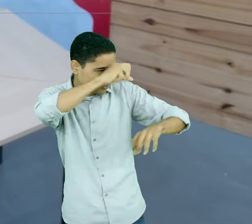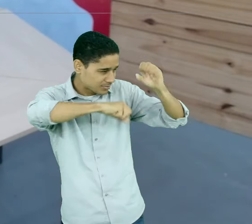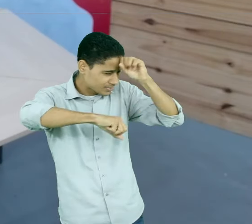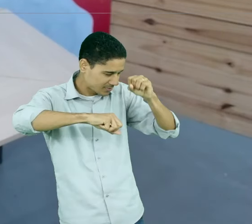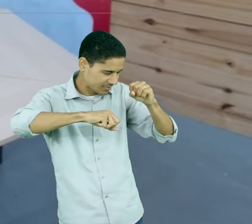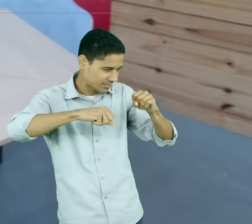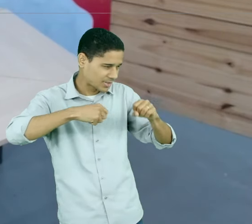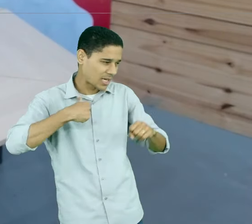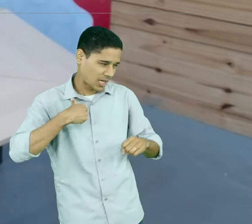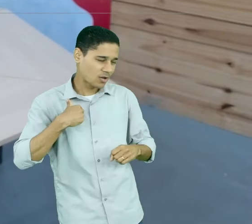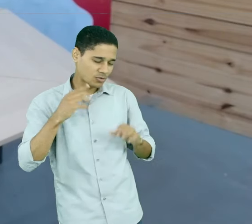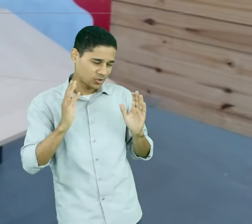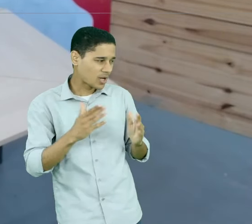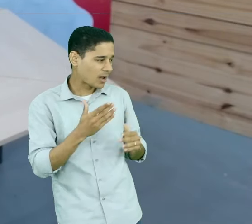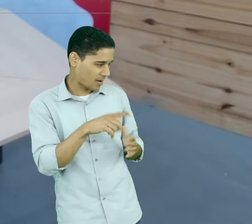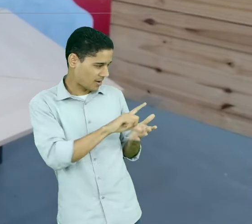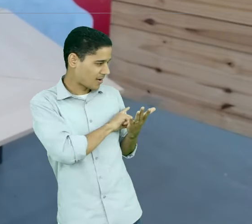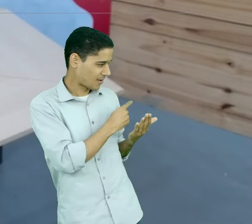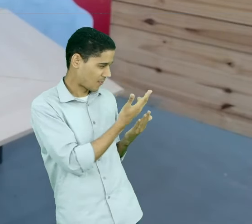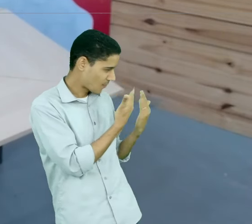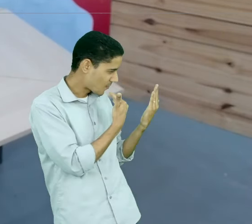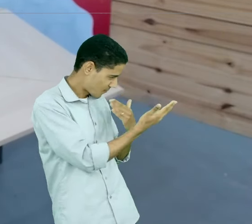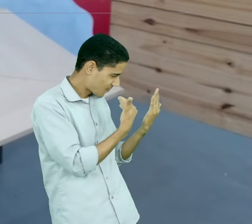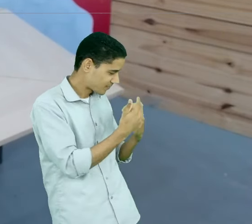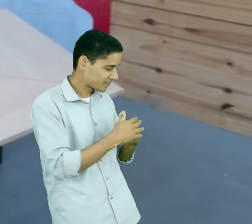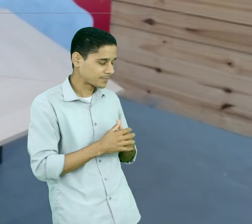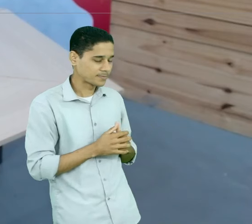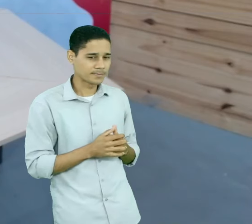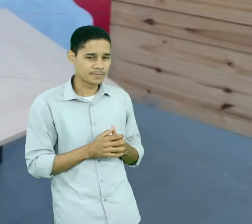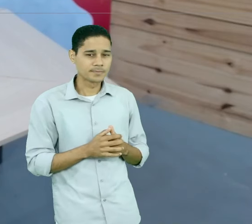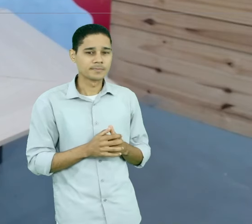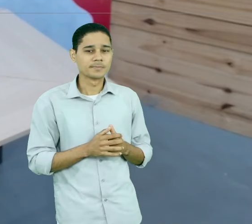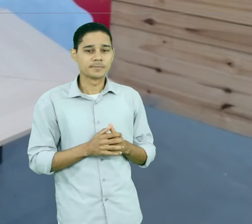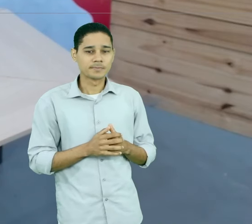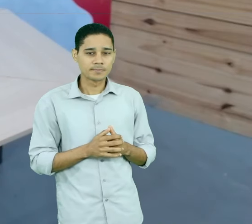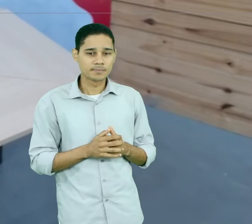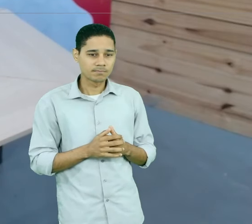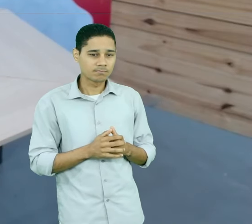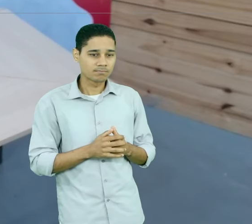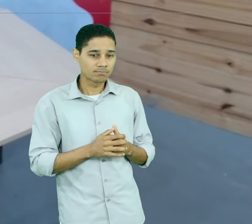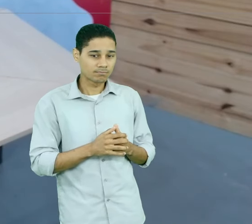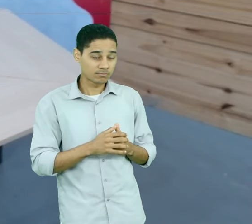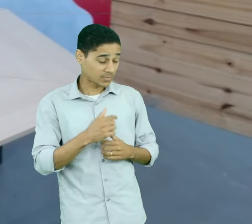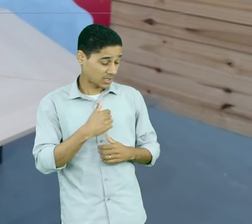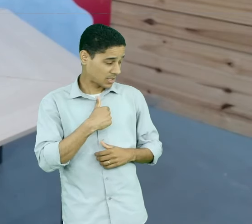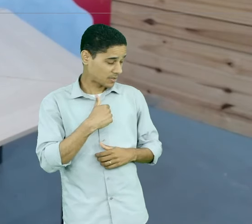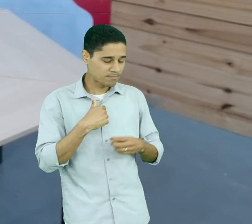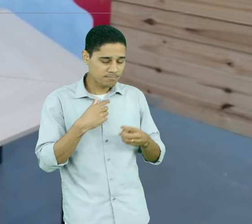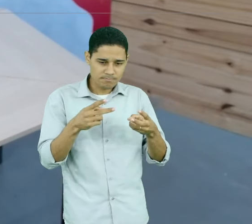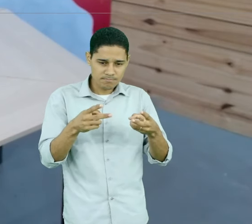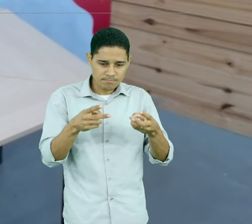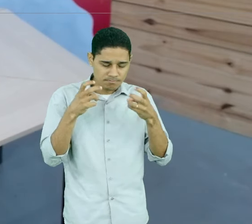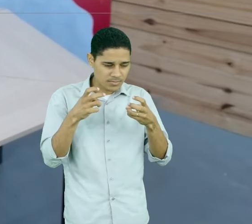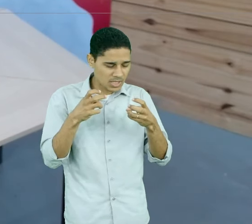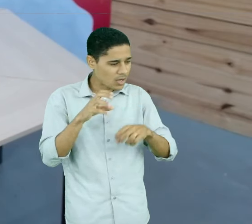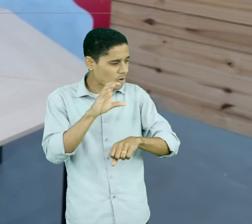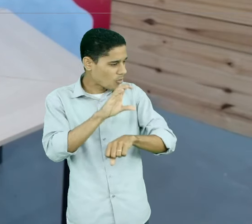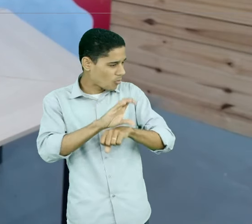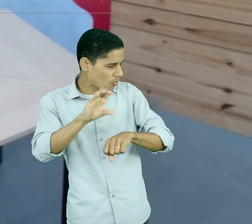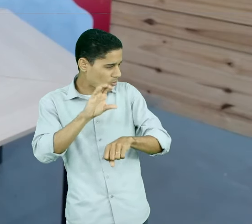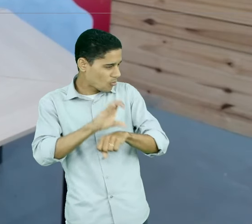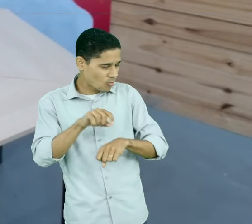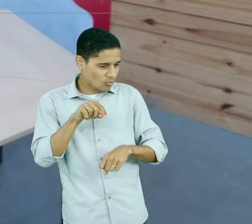conversar contigo um pouco antes da gravação. E eu vejo que esse curso é altamente